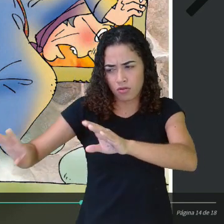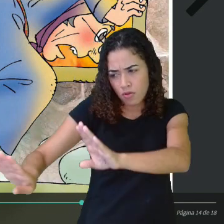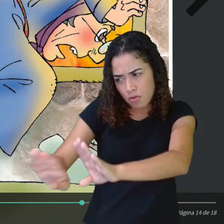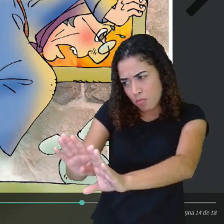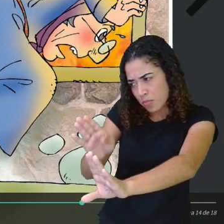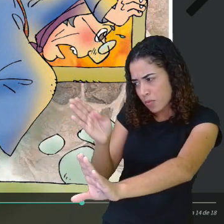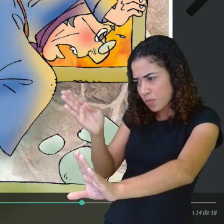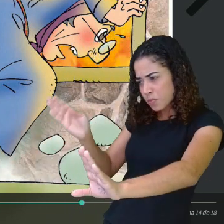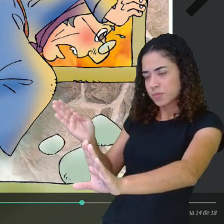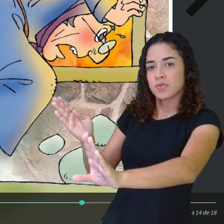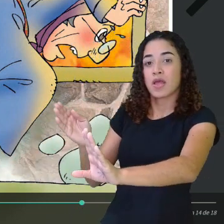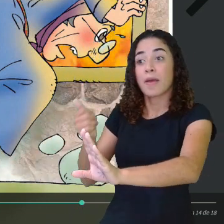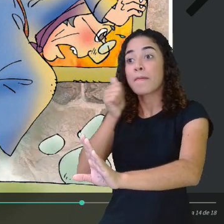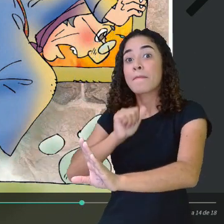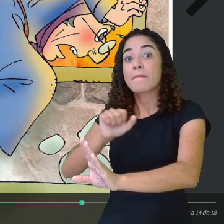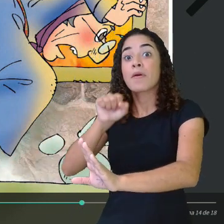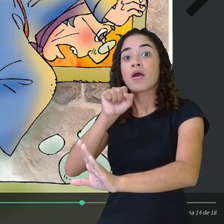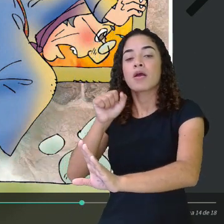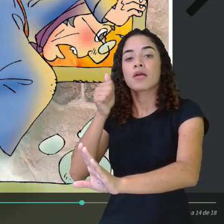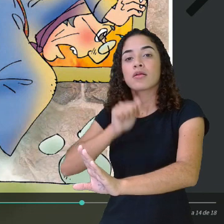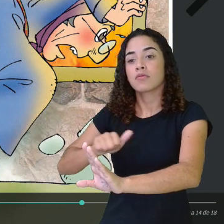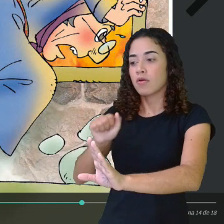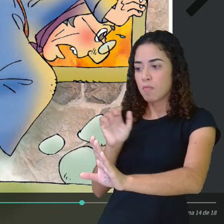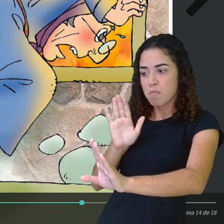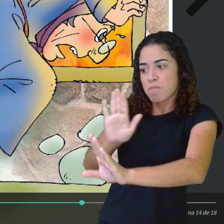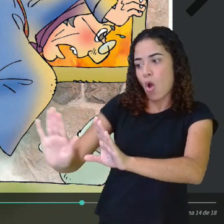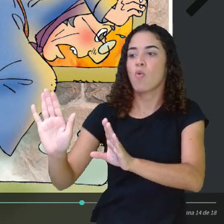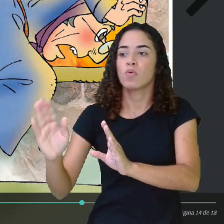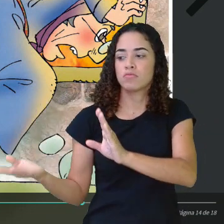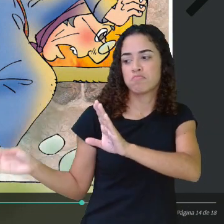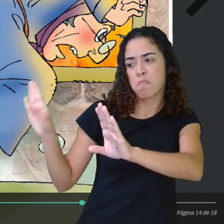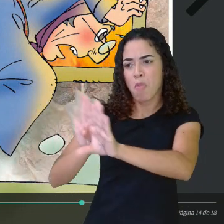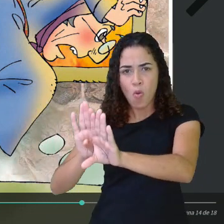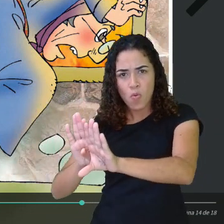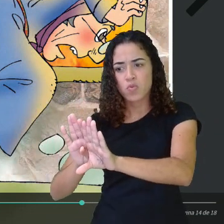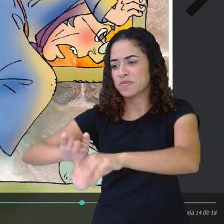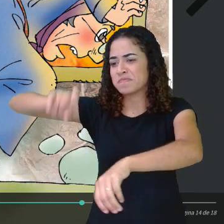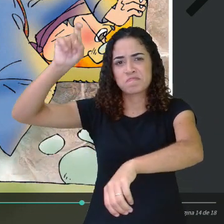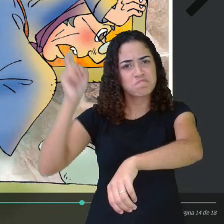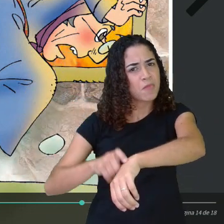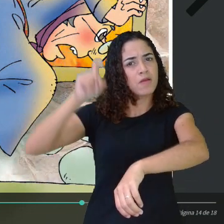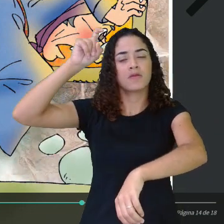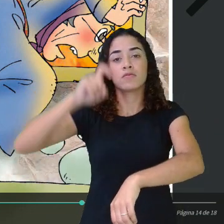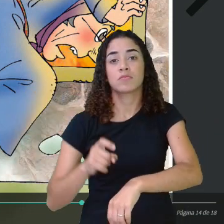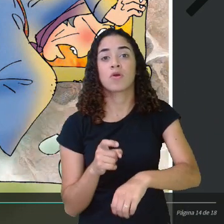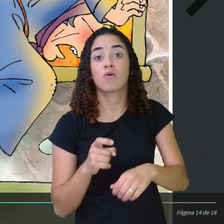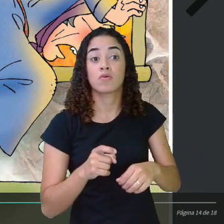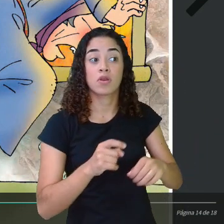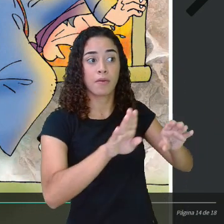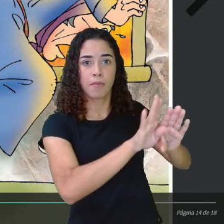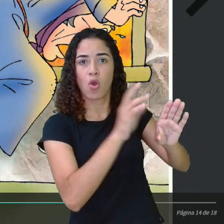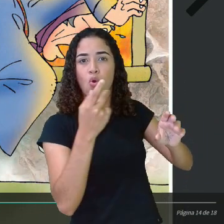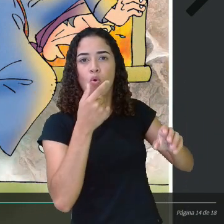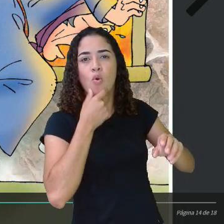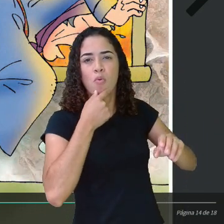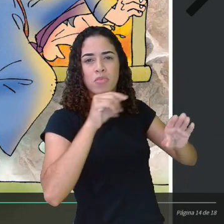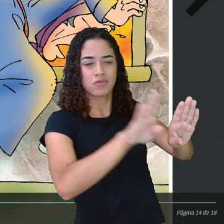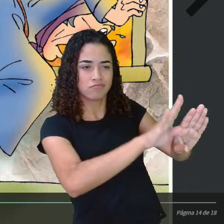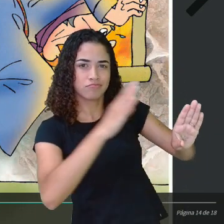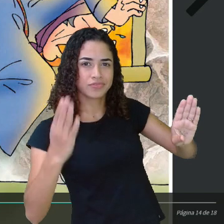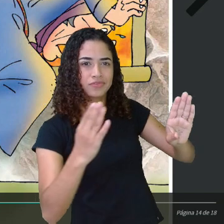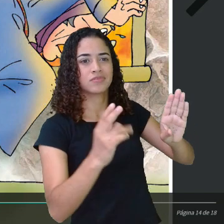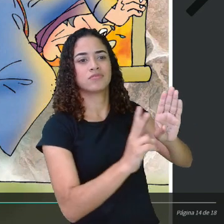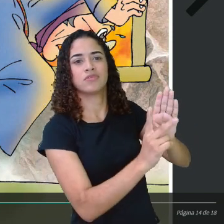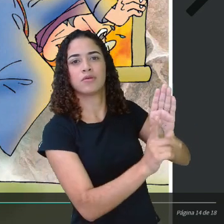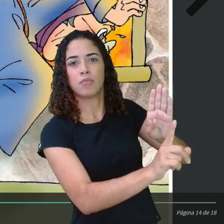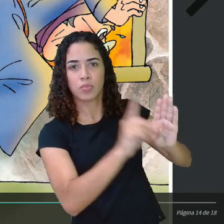ensiná-la, Maria empurrou-a para dentro e fechou a porta. Na mesma hora, soltou seu irmão e, antes de